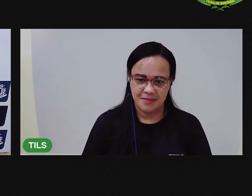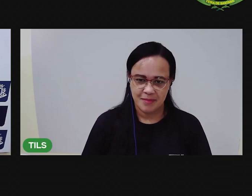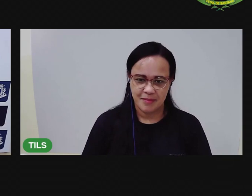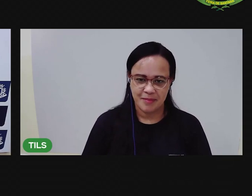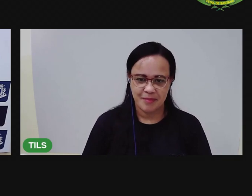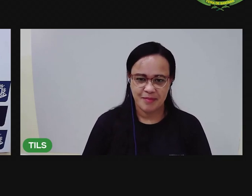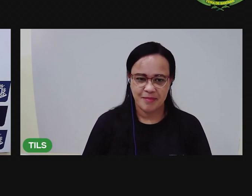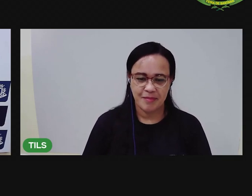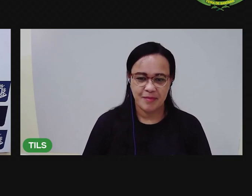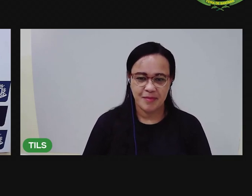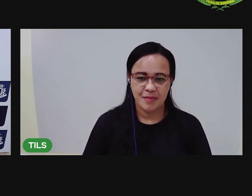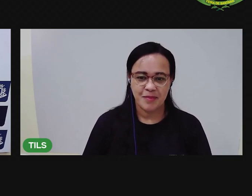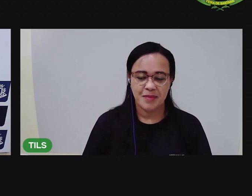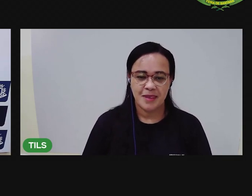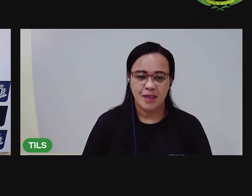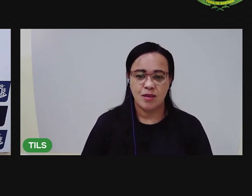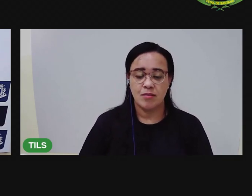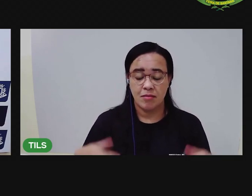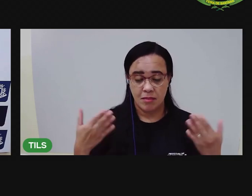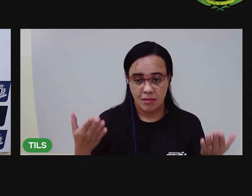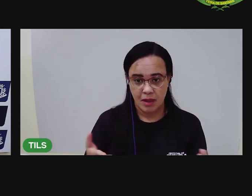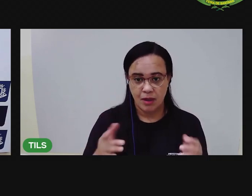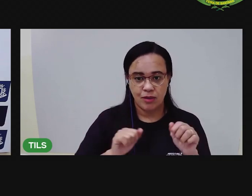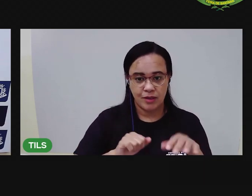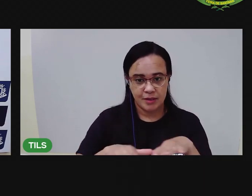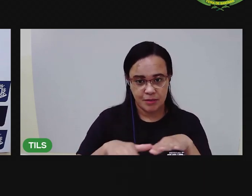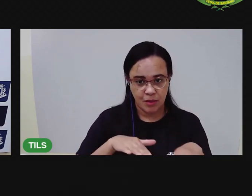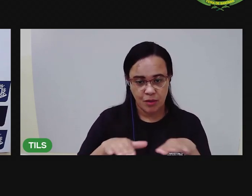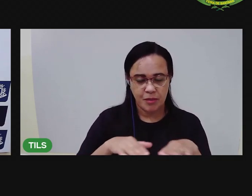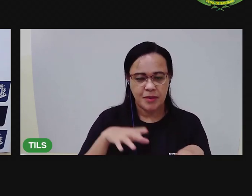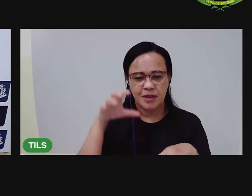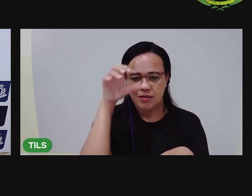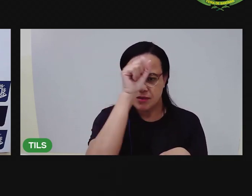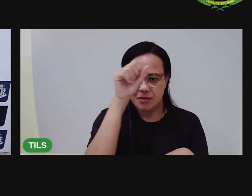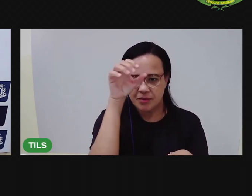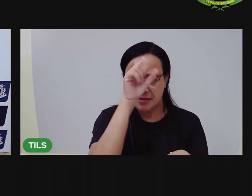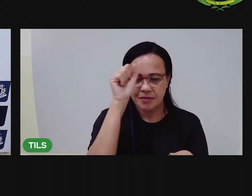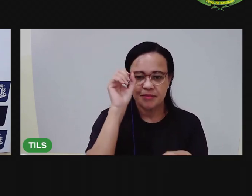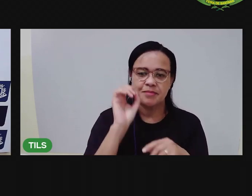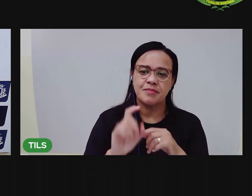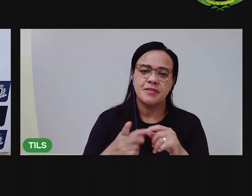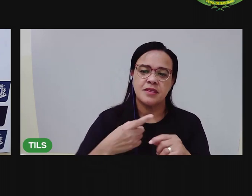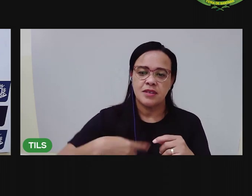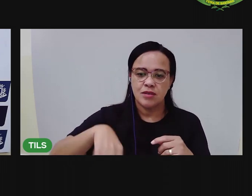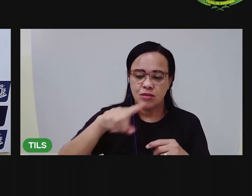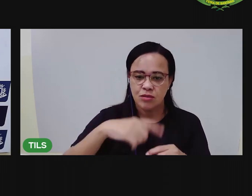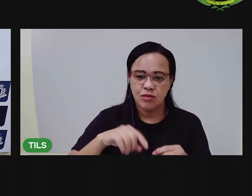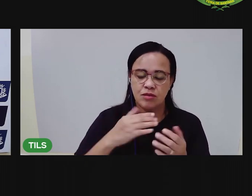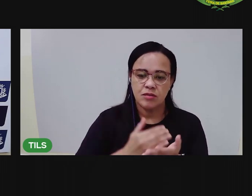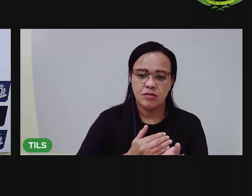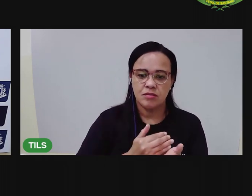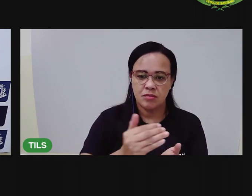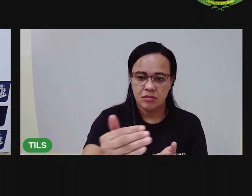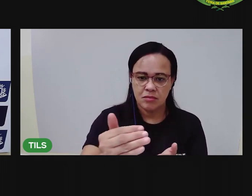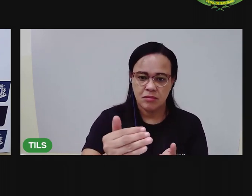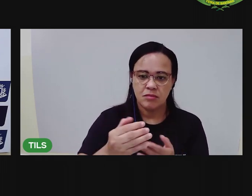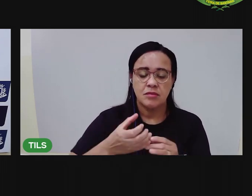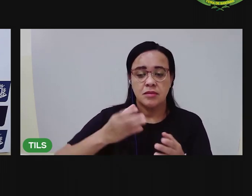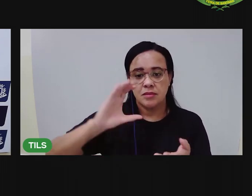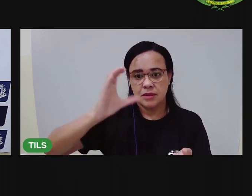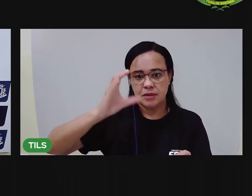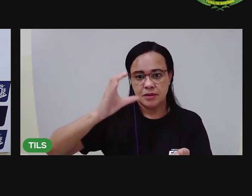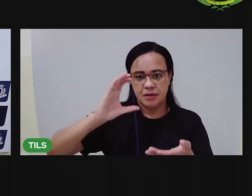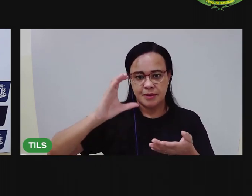Então, nesse segundo momento das nossas aprendizagens, a gente vai continuar agora com aula de Ciências